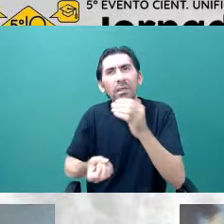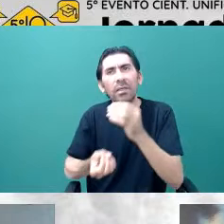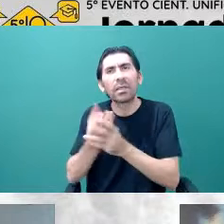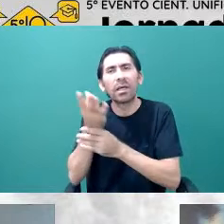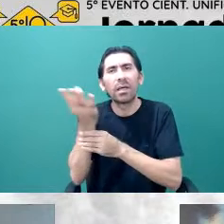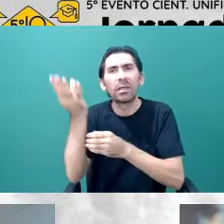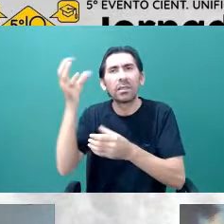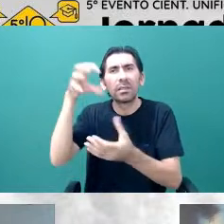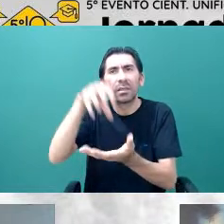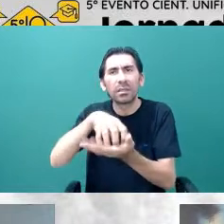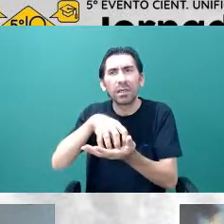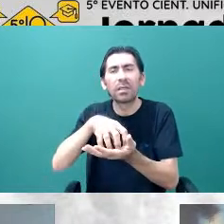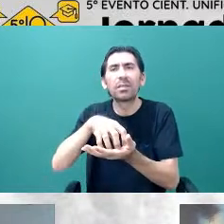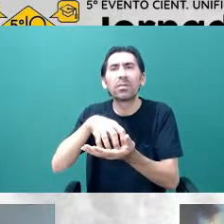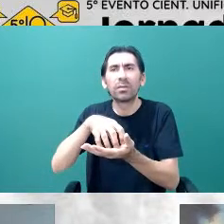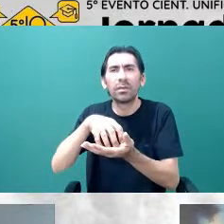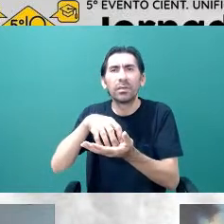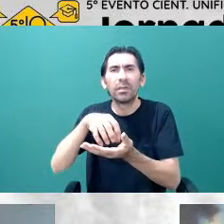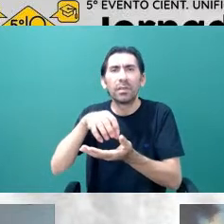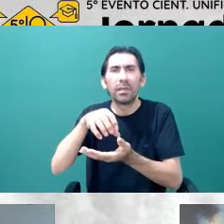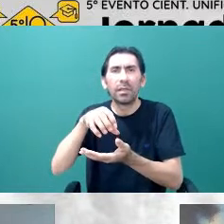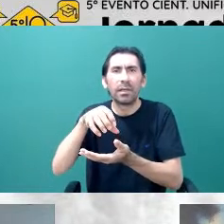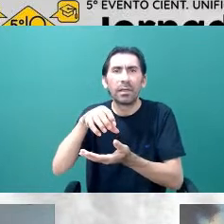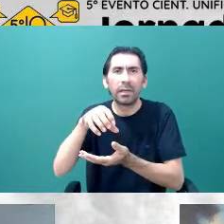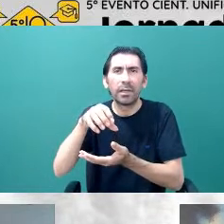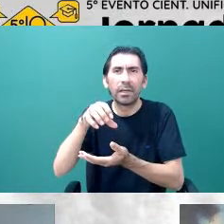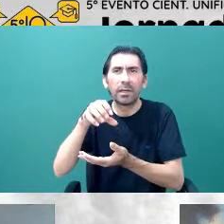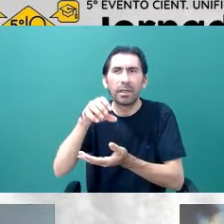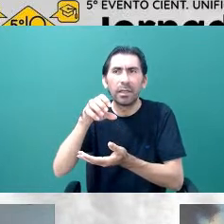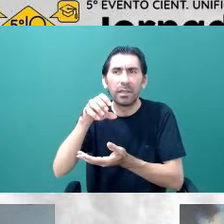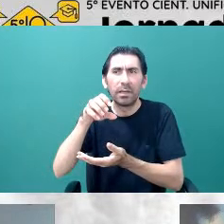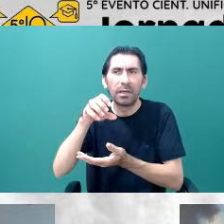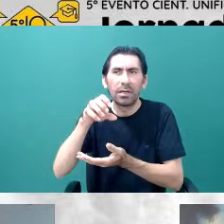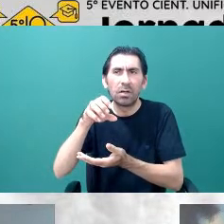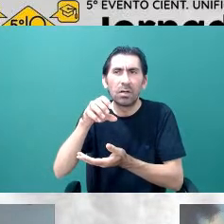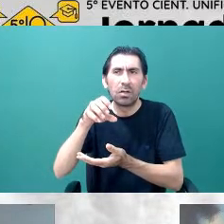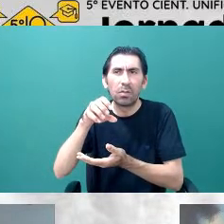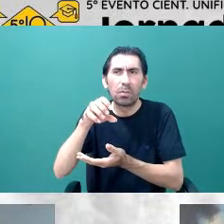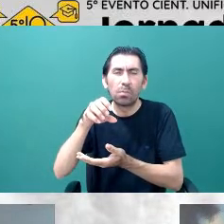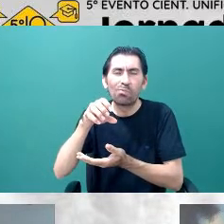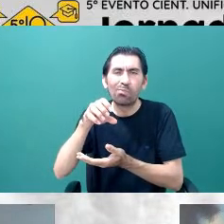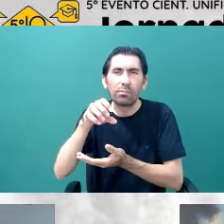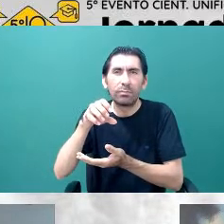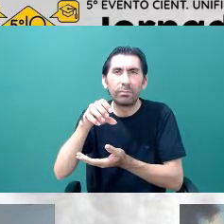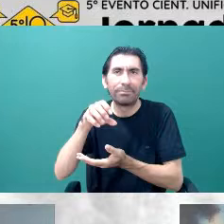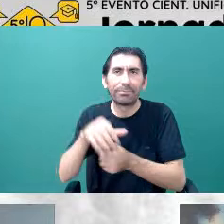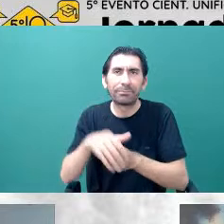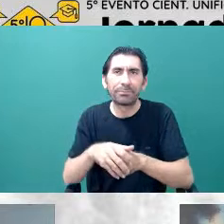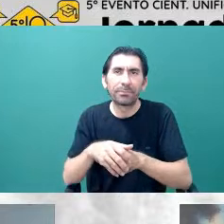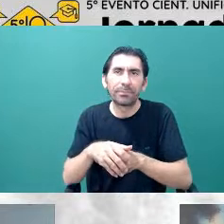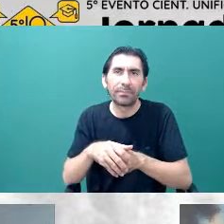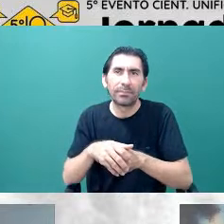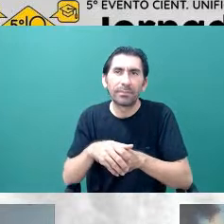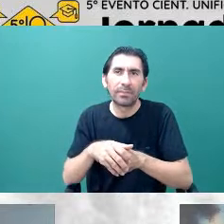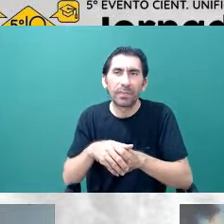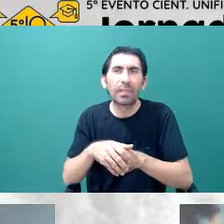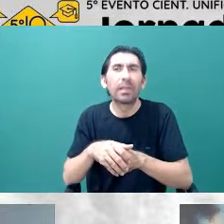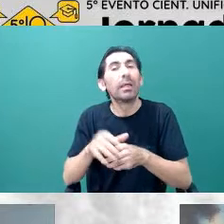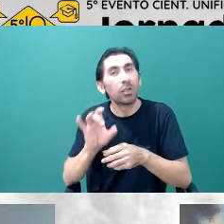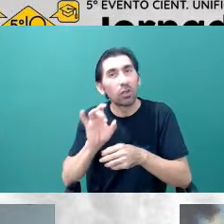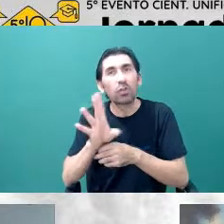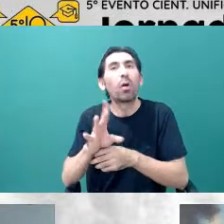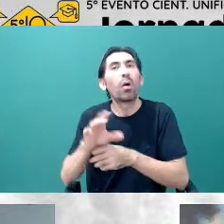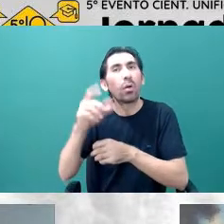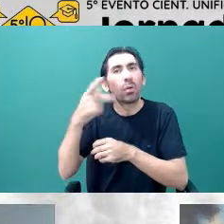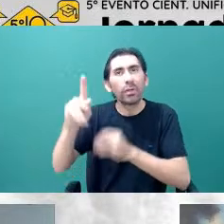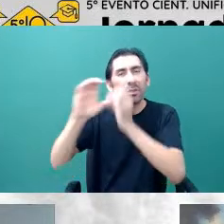ELT, o Extremely Large Telescope do ESO de 39 metros. Então, somente com um telescópio dessa